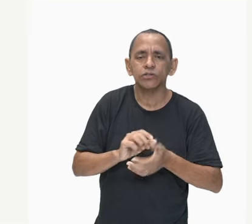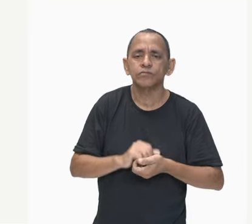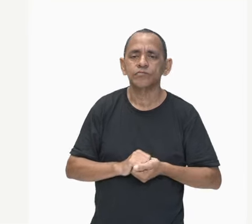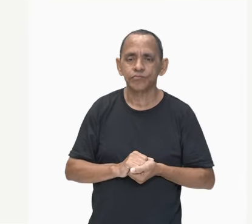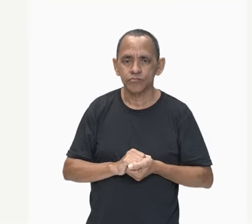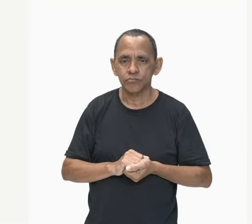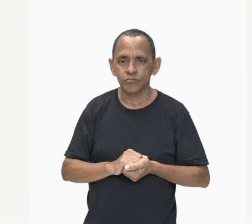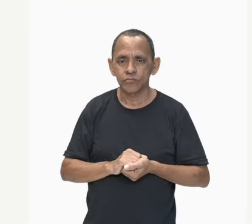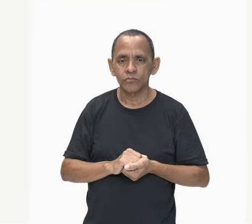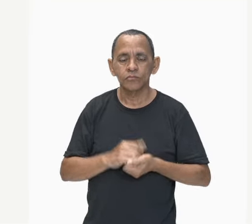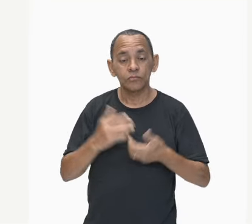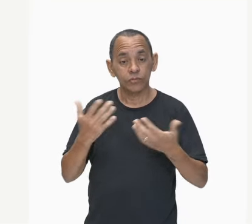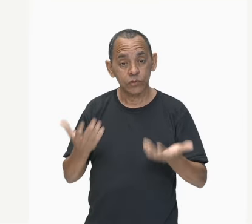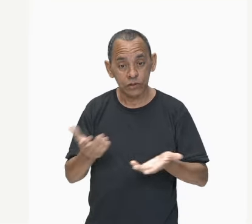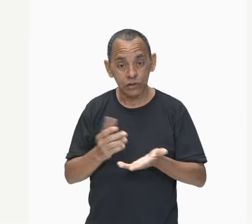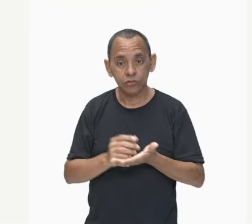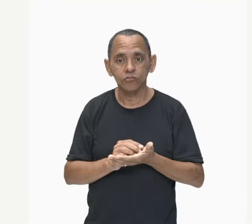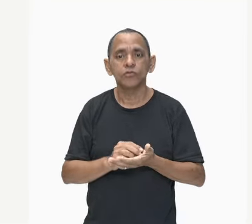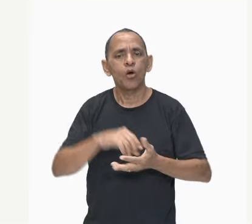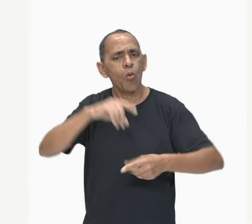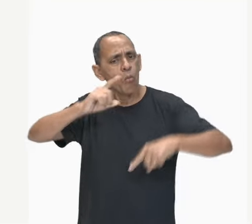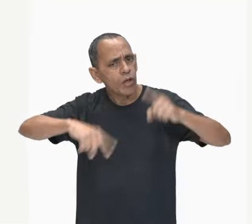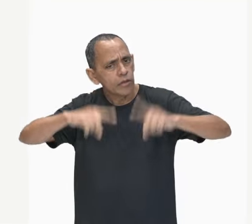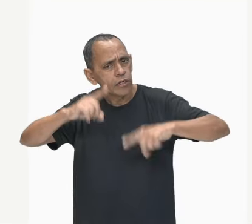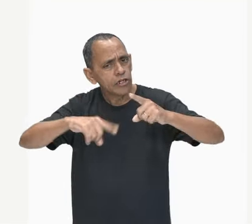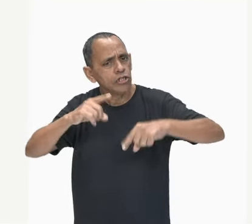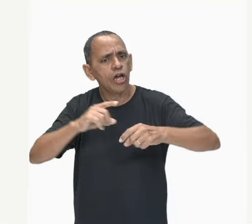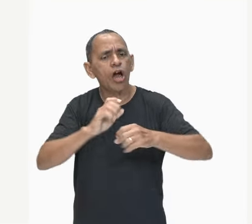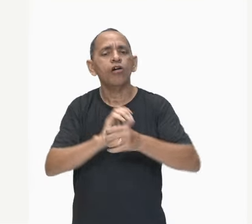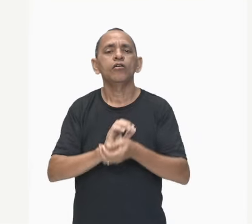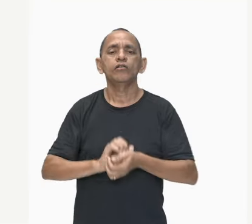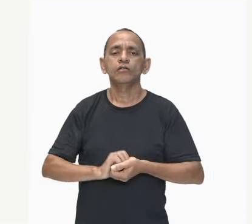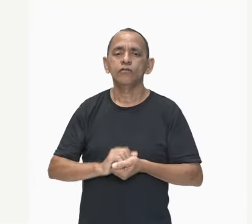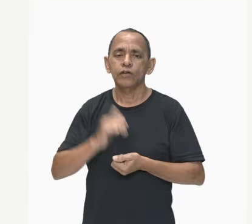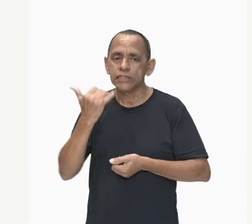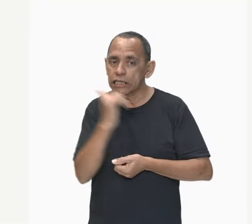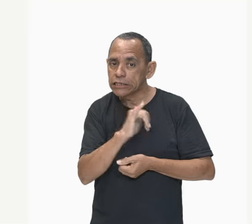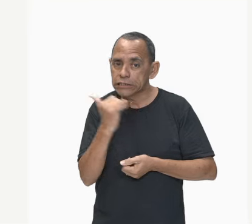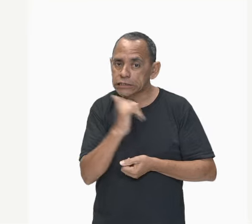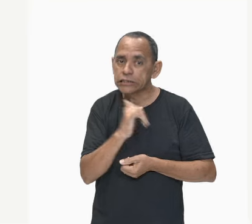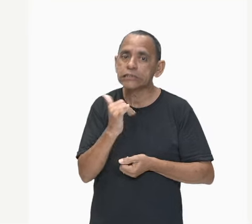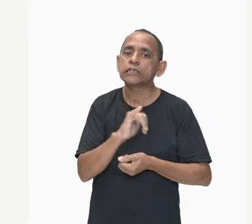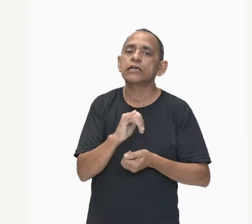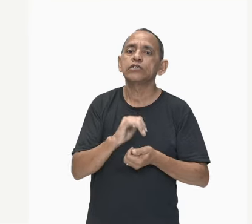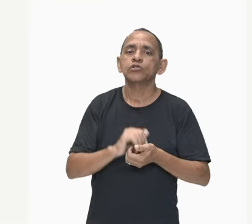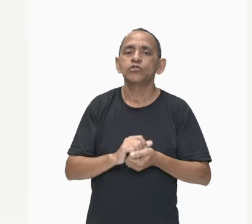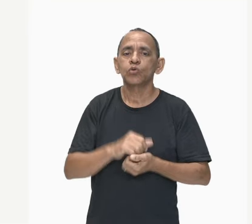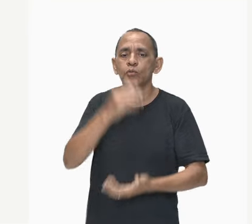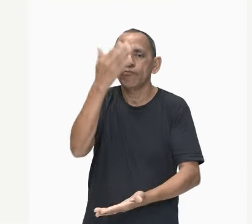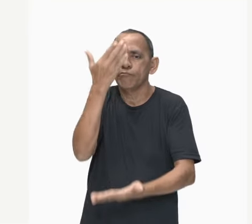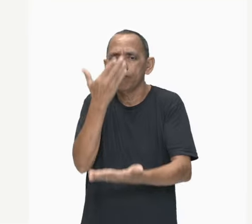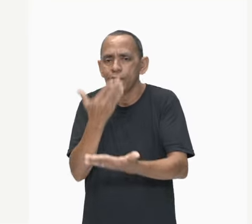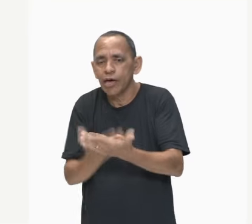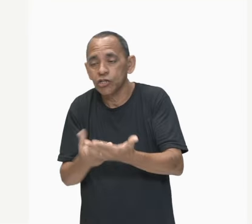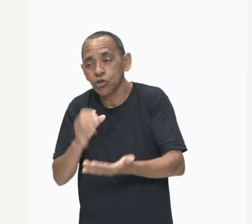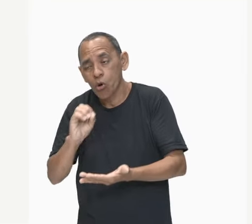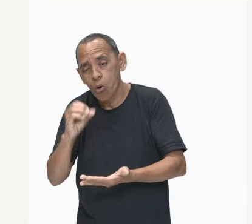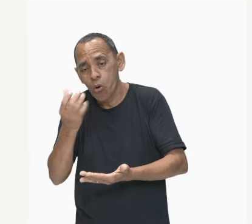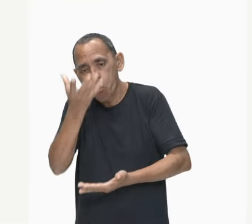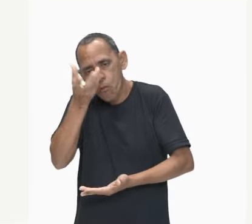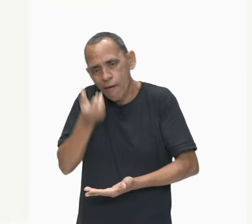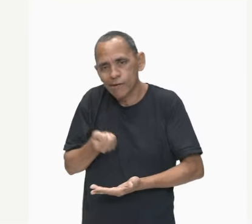um corpo estará eletrizado quando perde ou recebe elétrons.